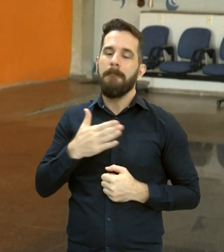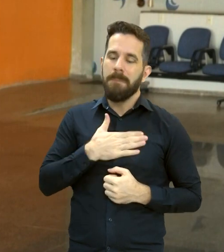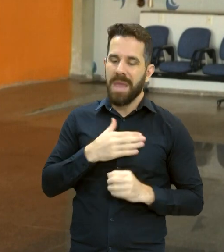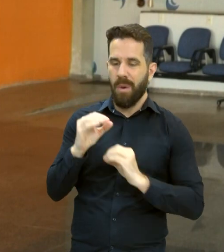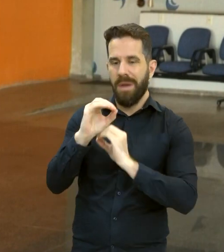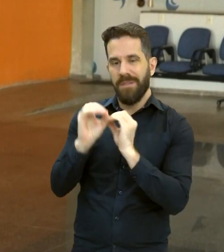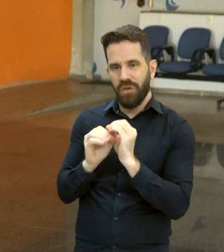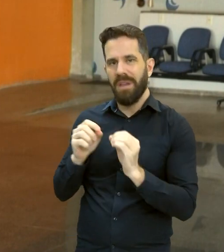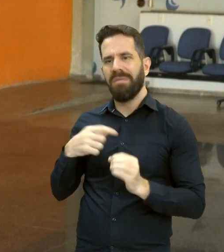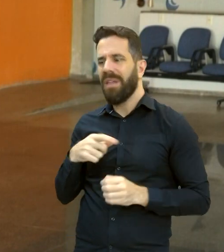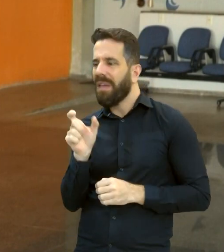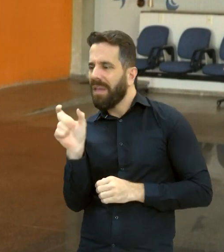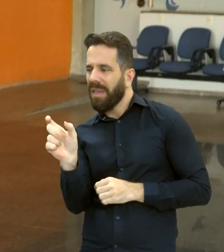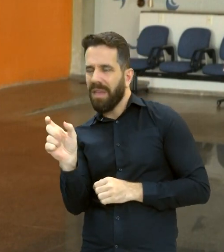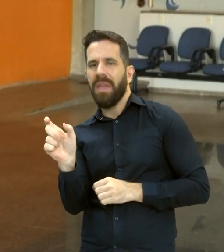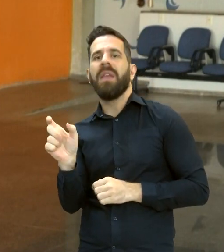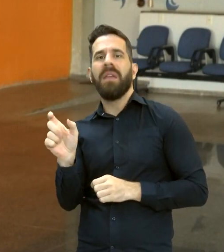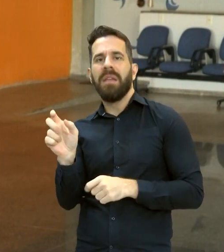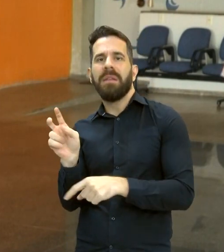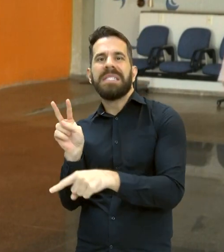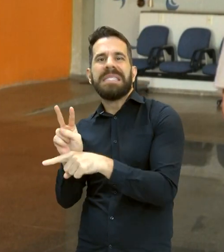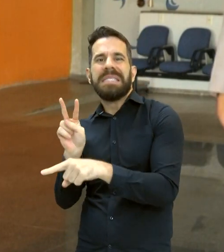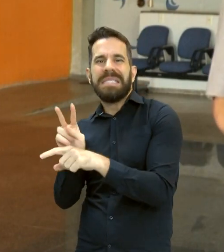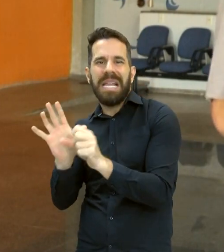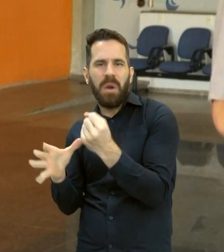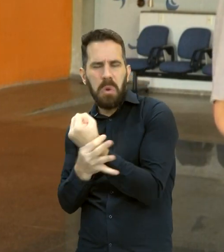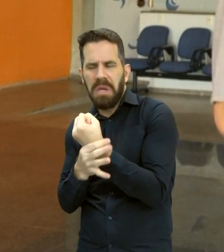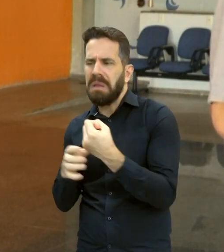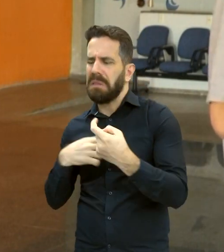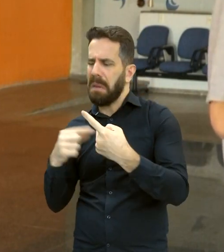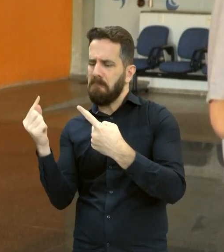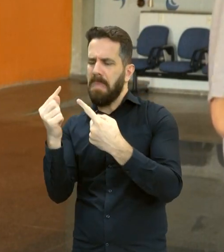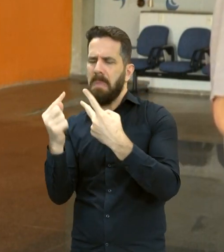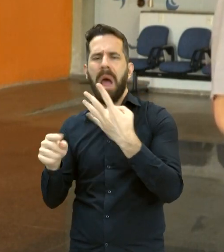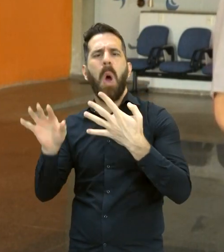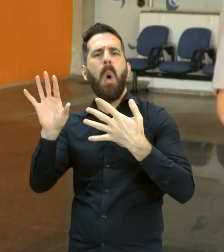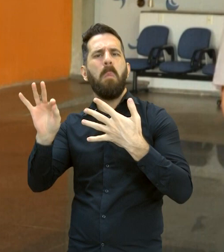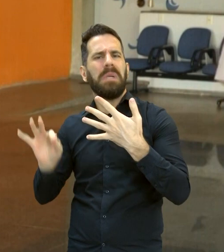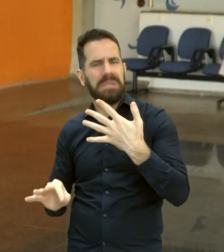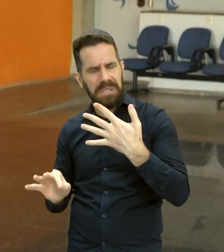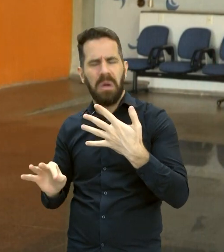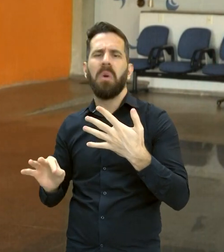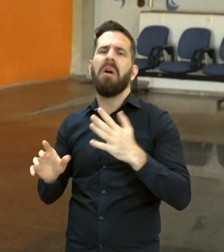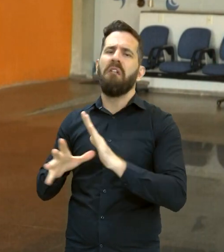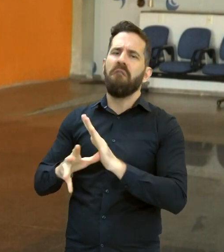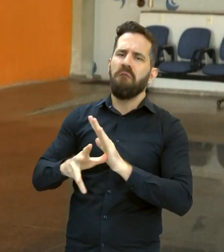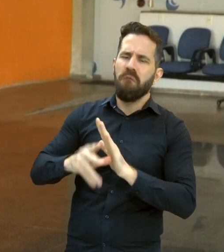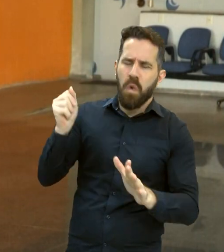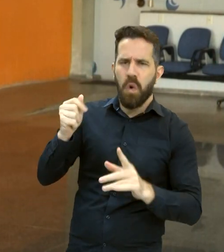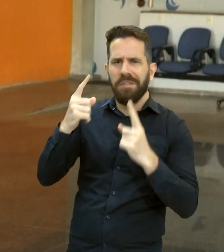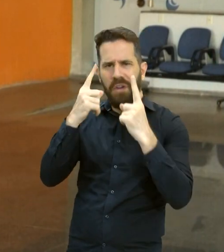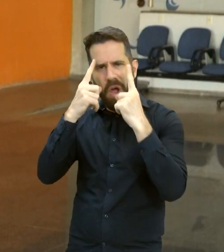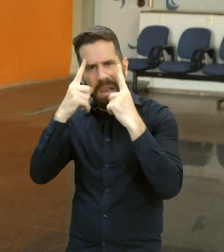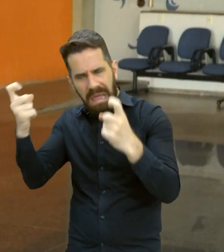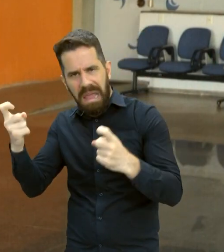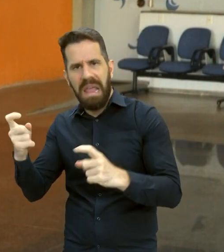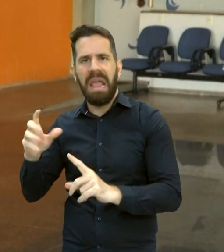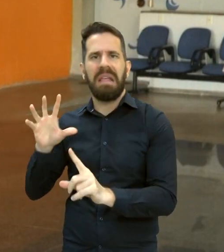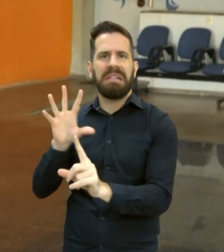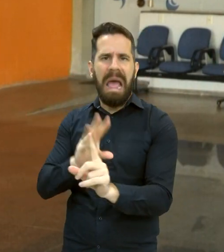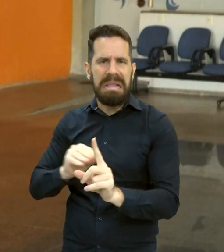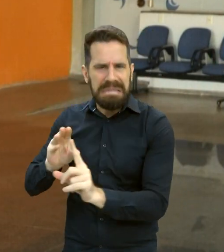segurança, existem todas as opções de furto, violência, assédio, e lá você vai preencher a sua